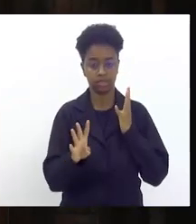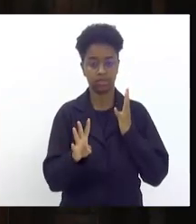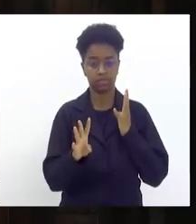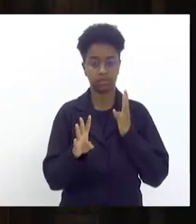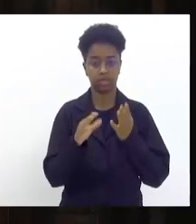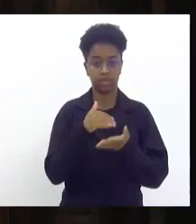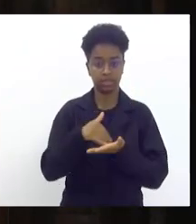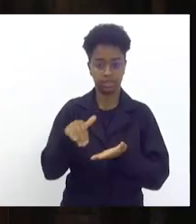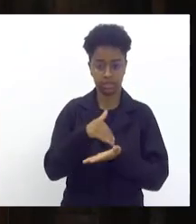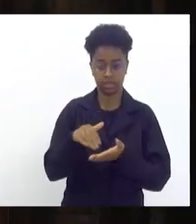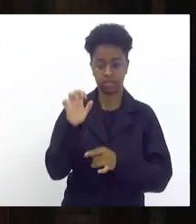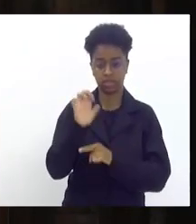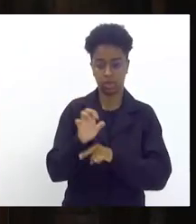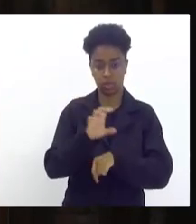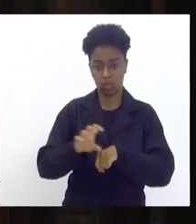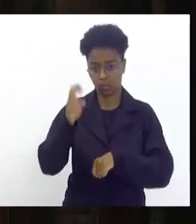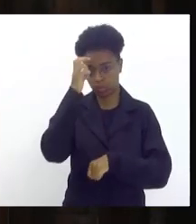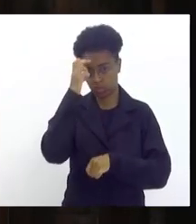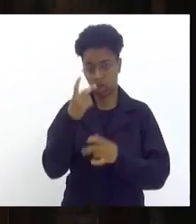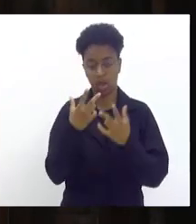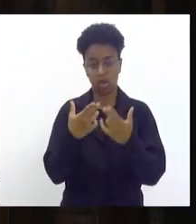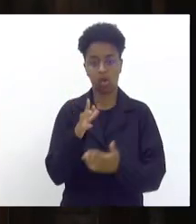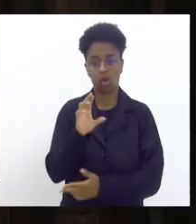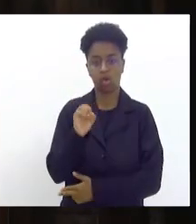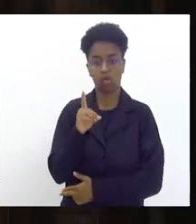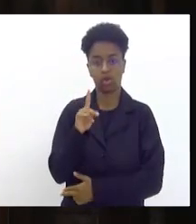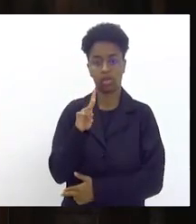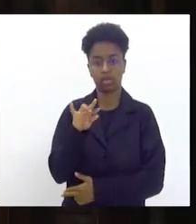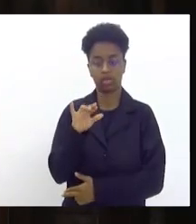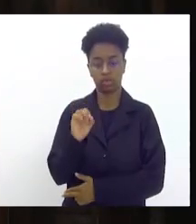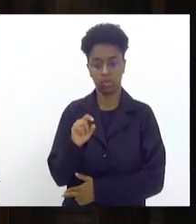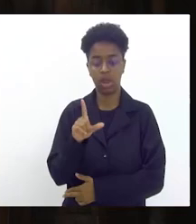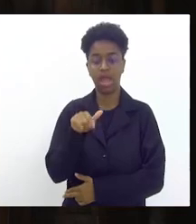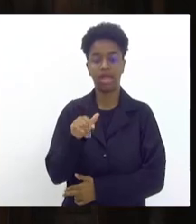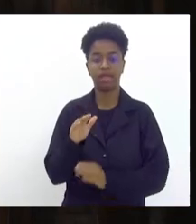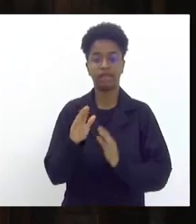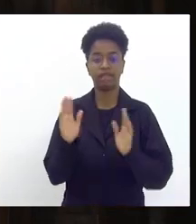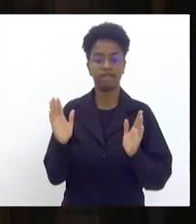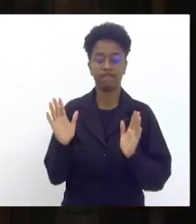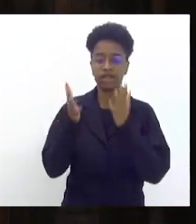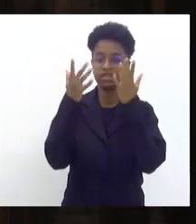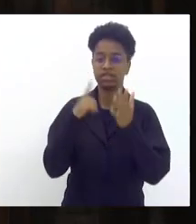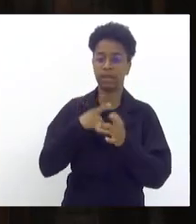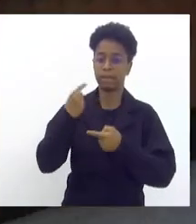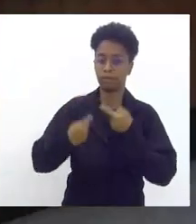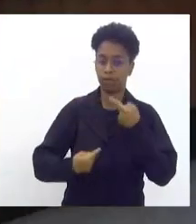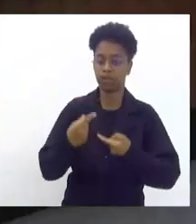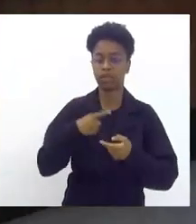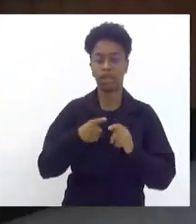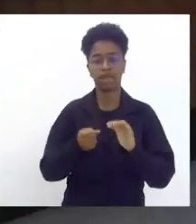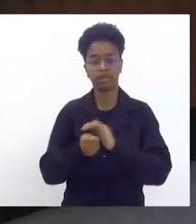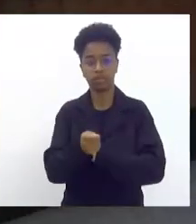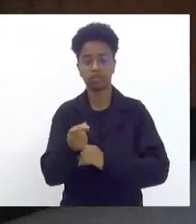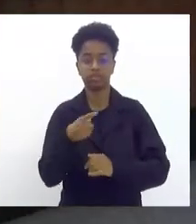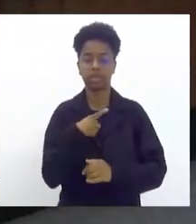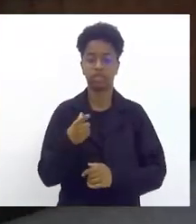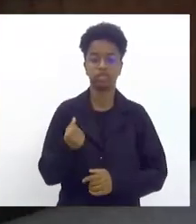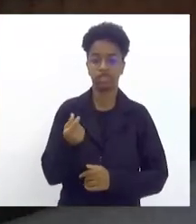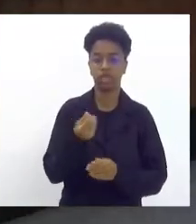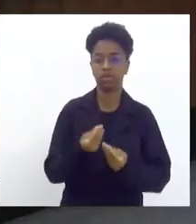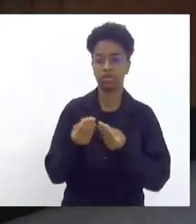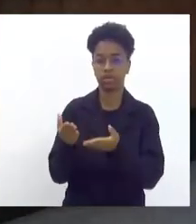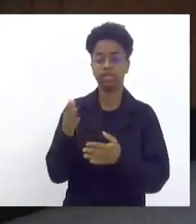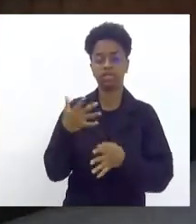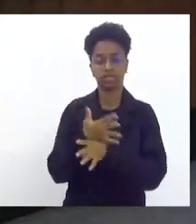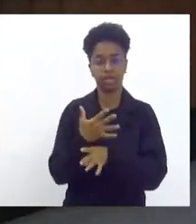de cultura tanto pelo Rodrigo Amorim uma festa que traz turista que traz investimento e que traz recurso para a cidade e para o